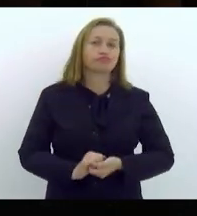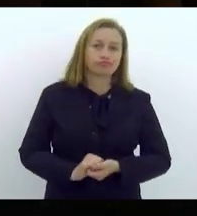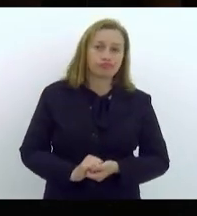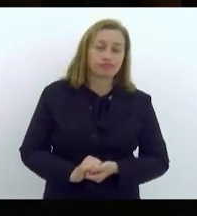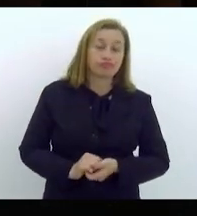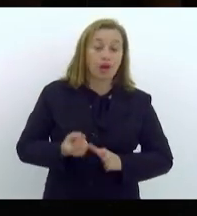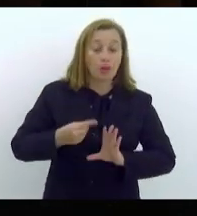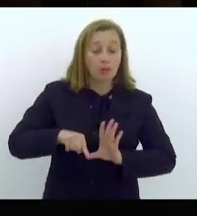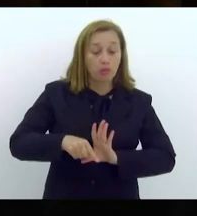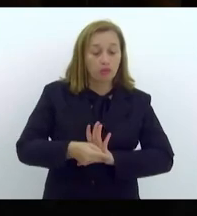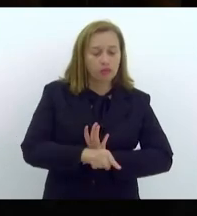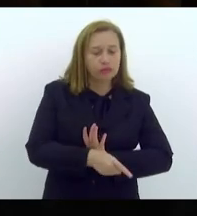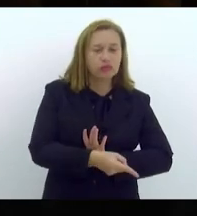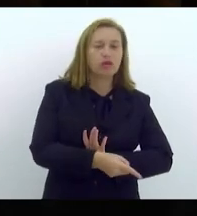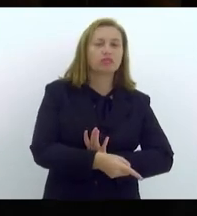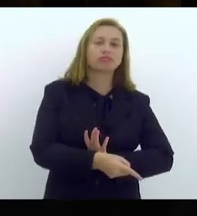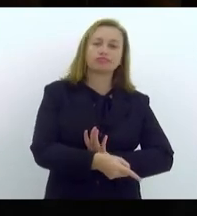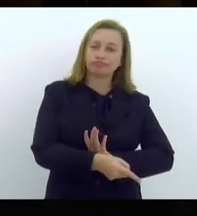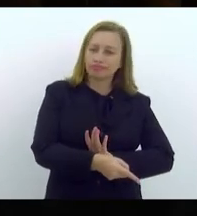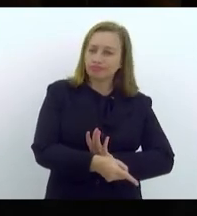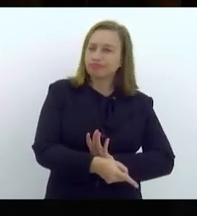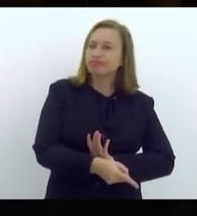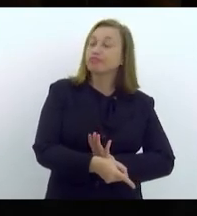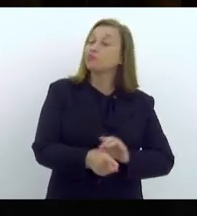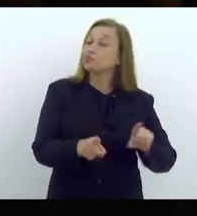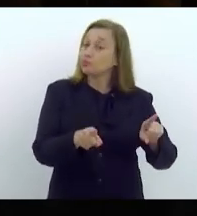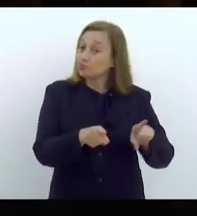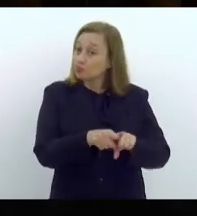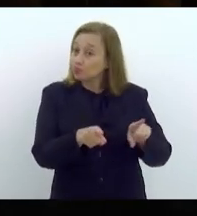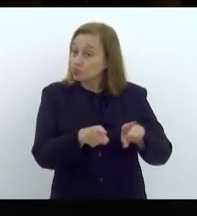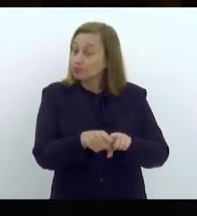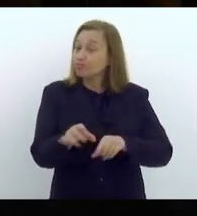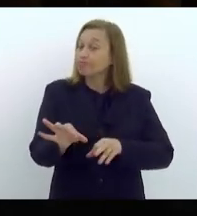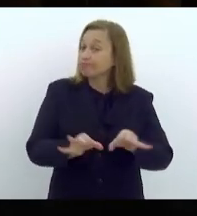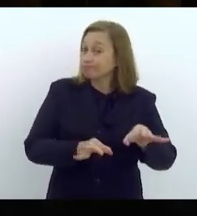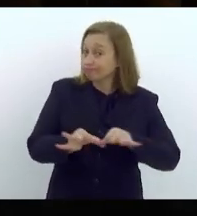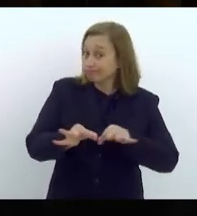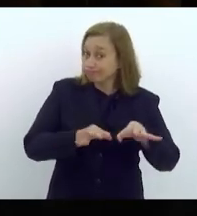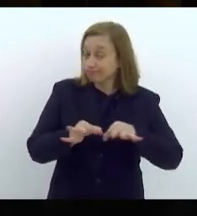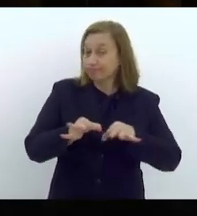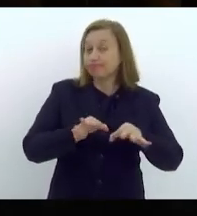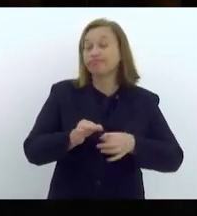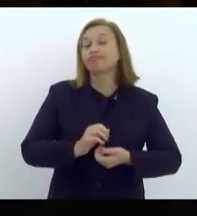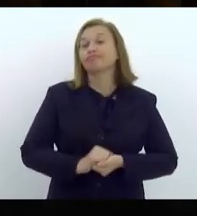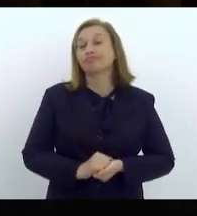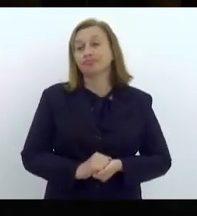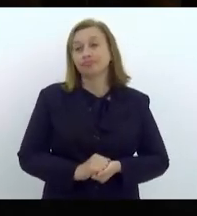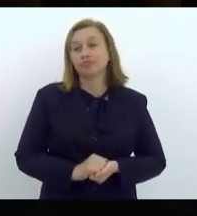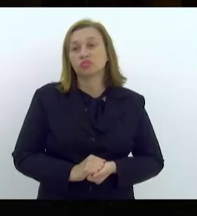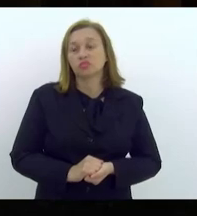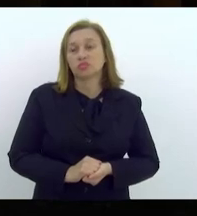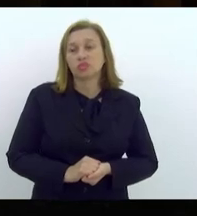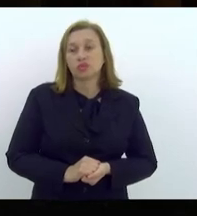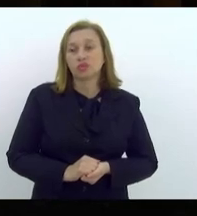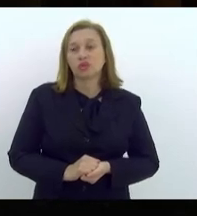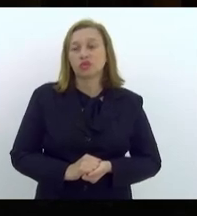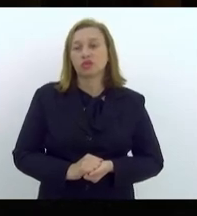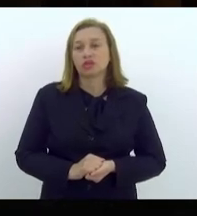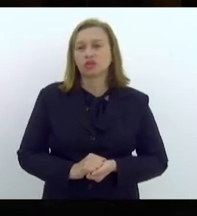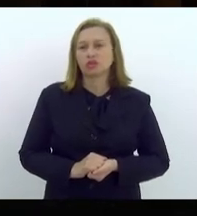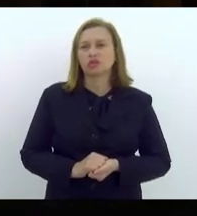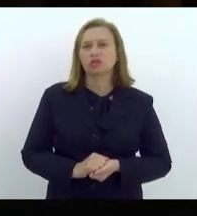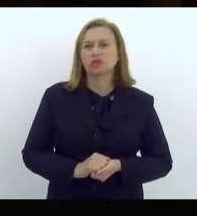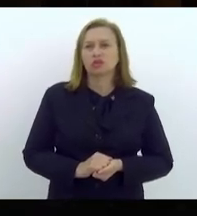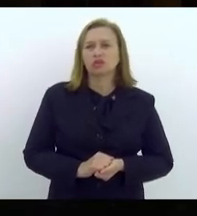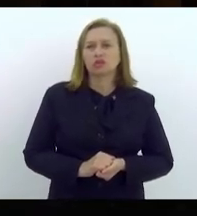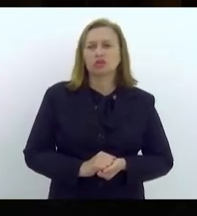aprofundar e também se preparar para as dicotomias